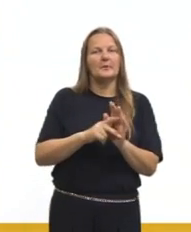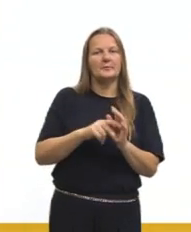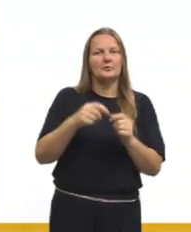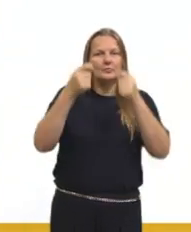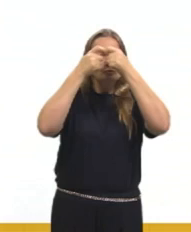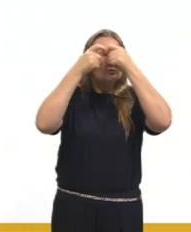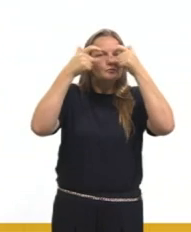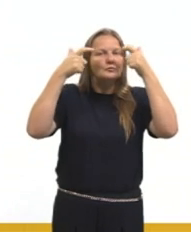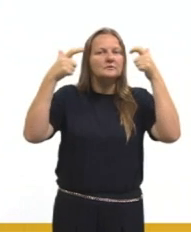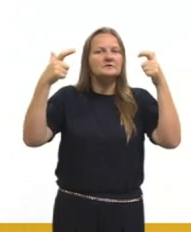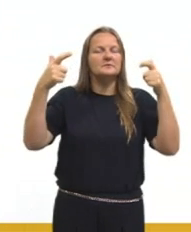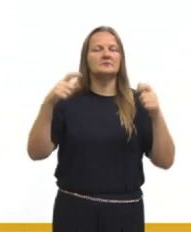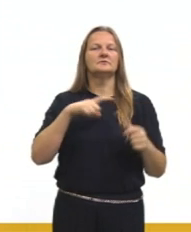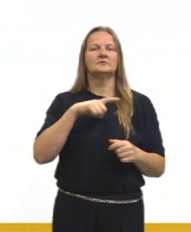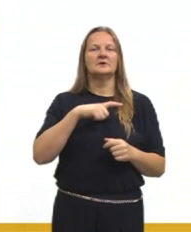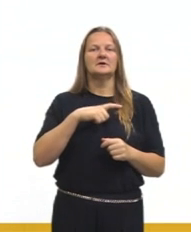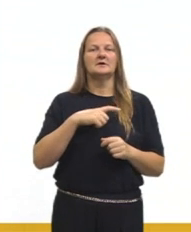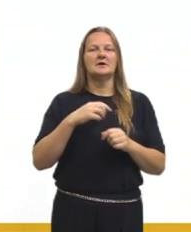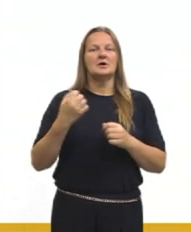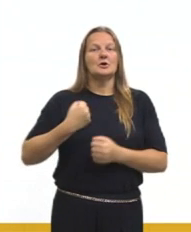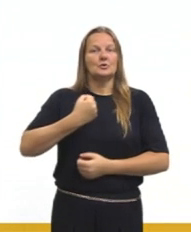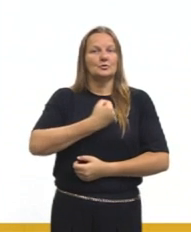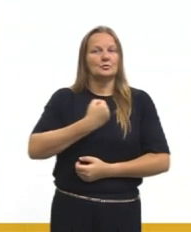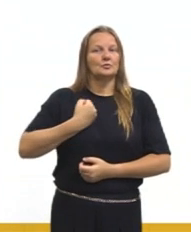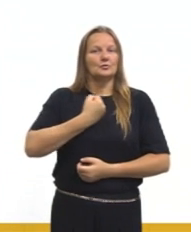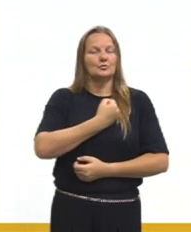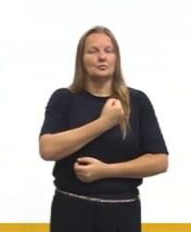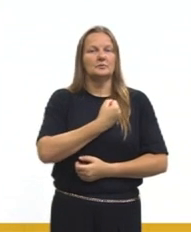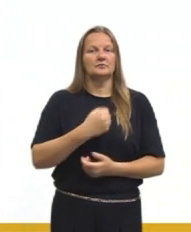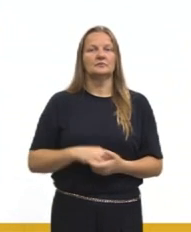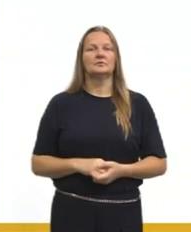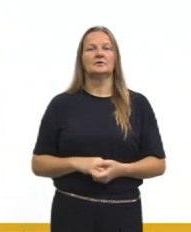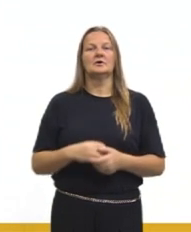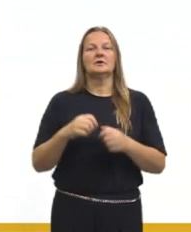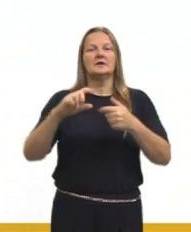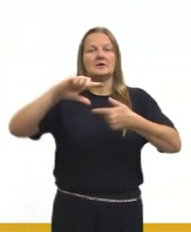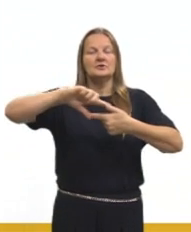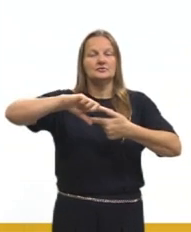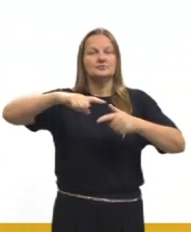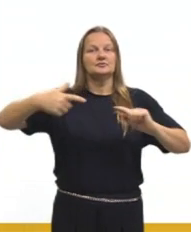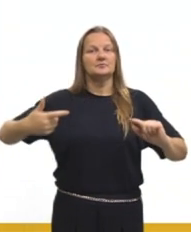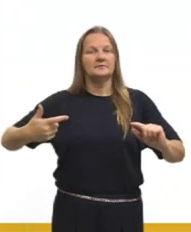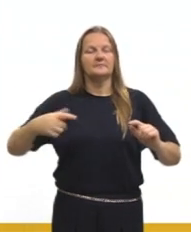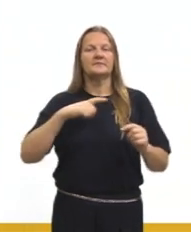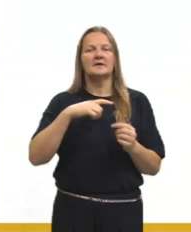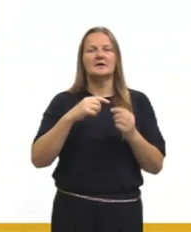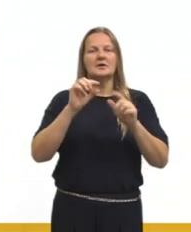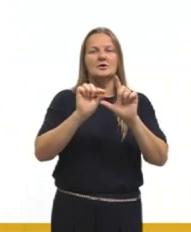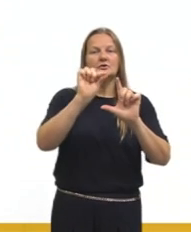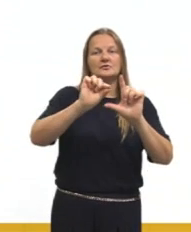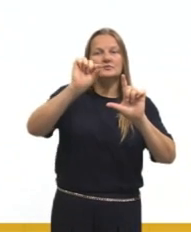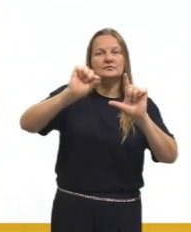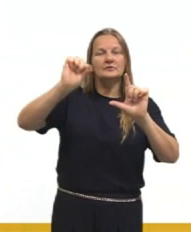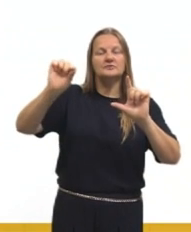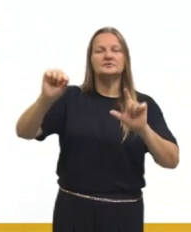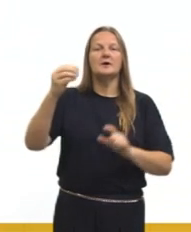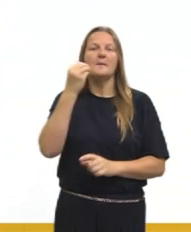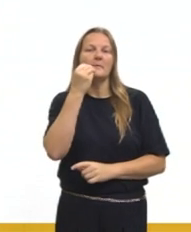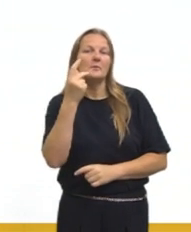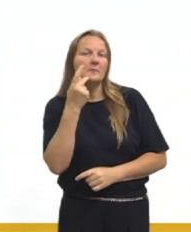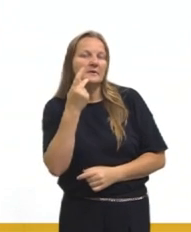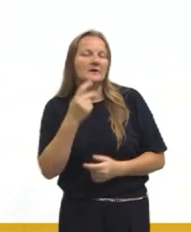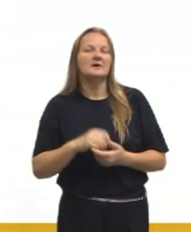Então, nós temos os conhecimentos numéricos, os conhecimentos geométricos, de estatística e probabilidade,